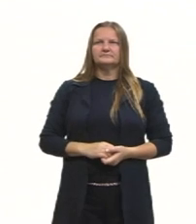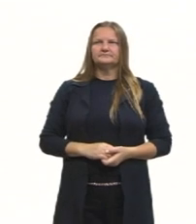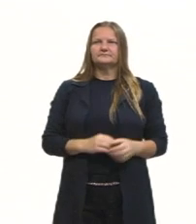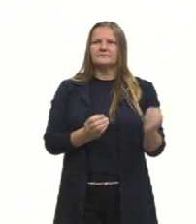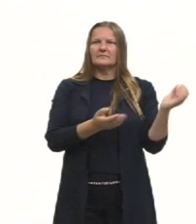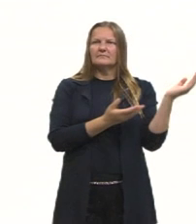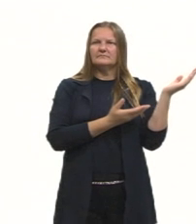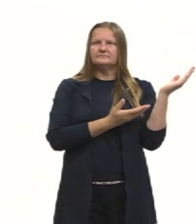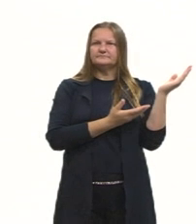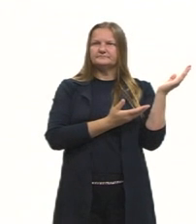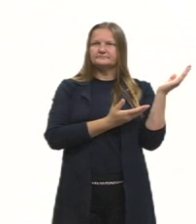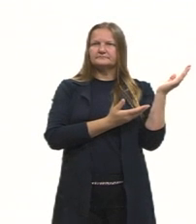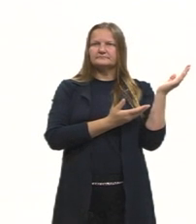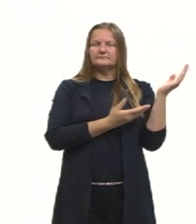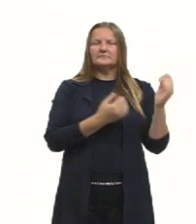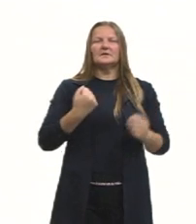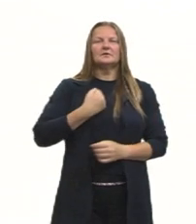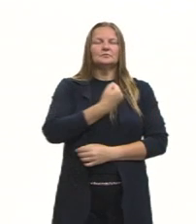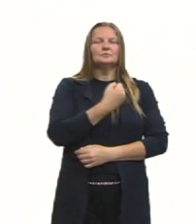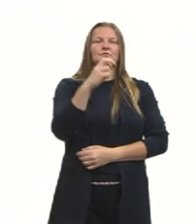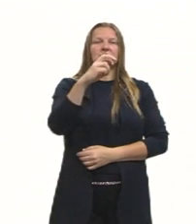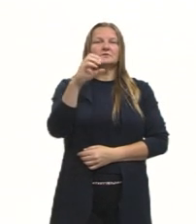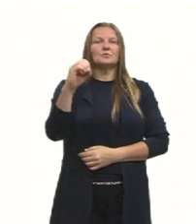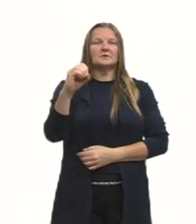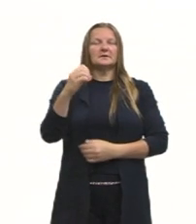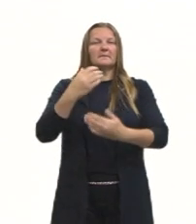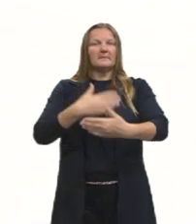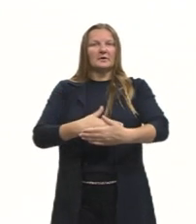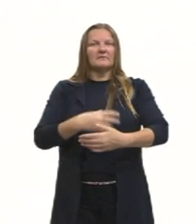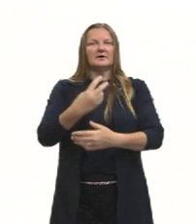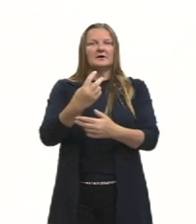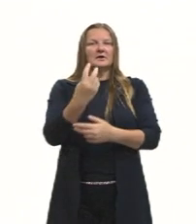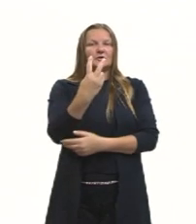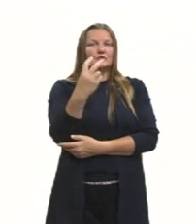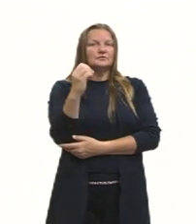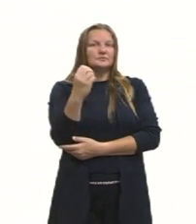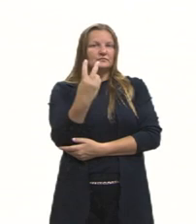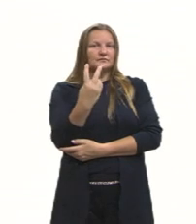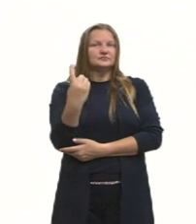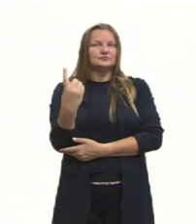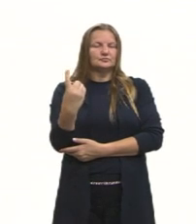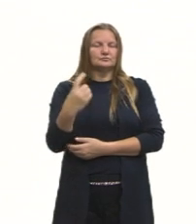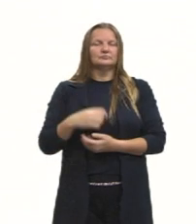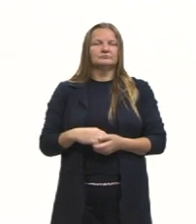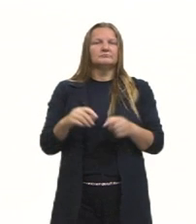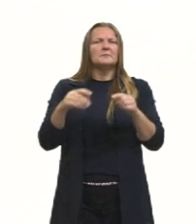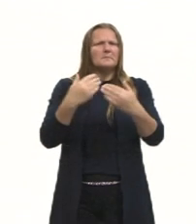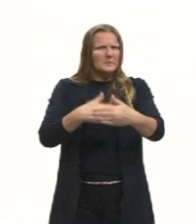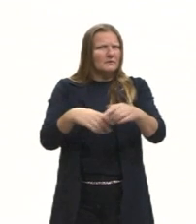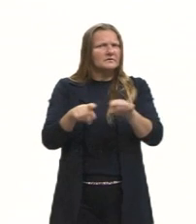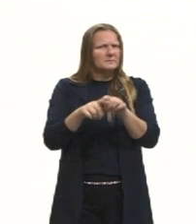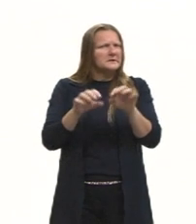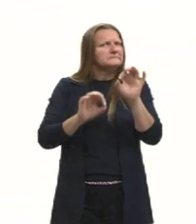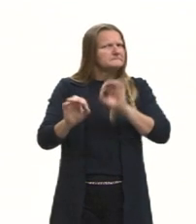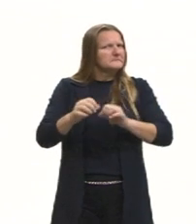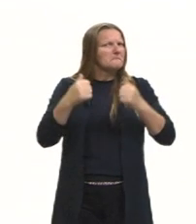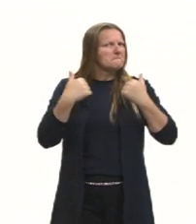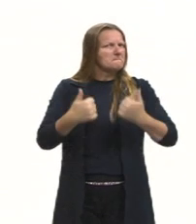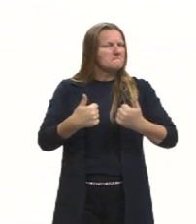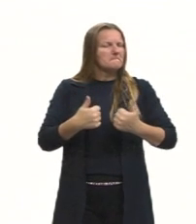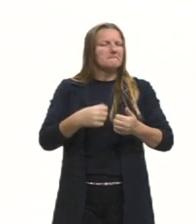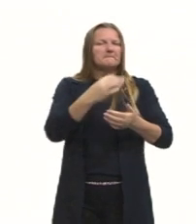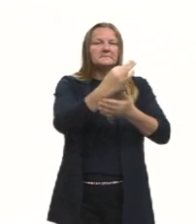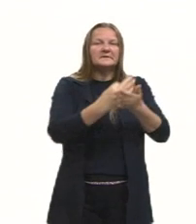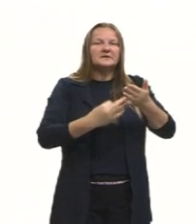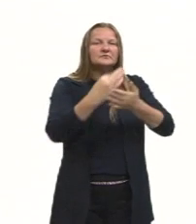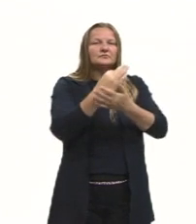entramos na questão 50 da prova de 2021, também uma questão bem elaborada, com dois textos.